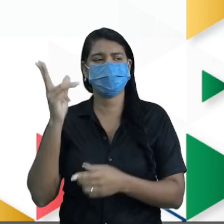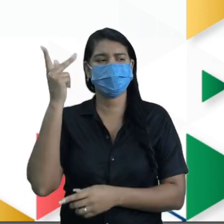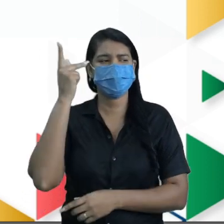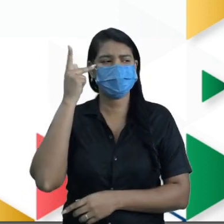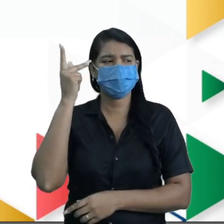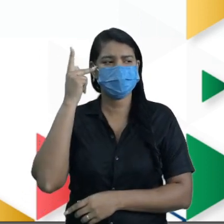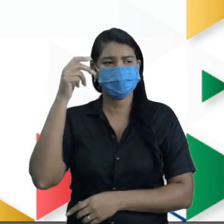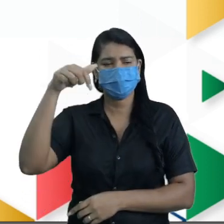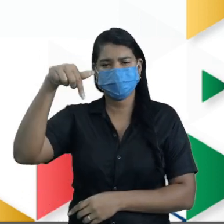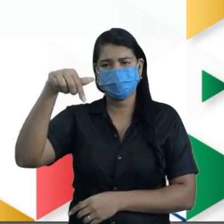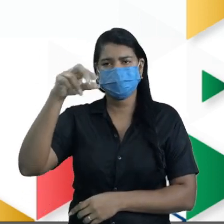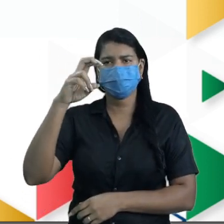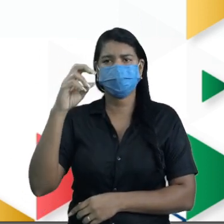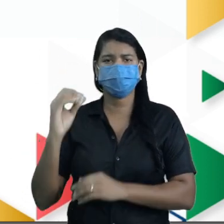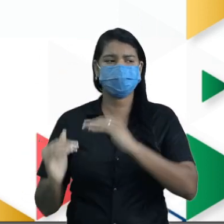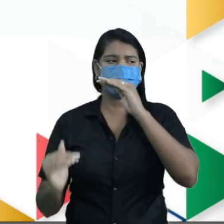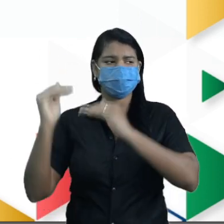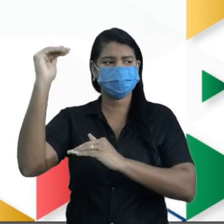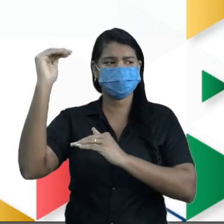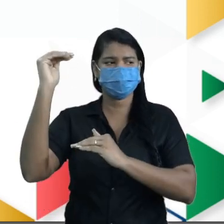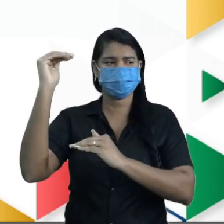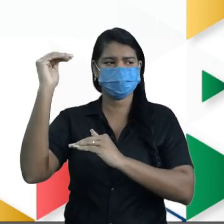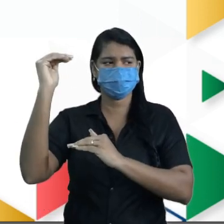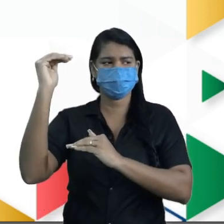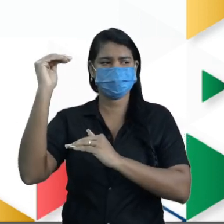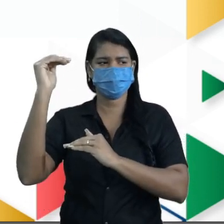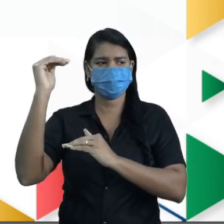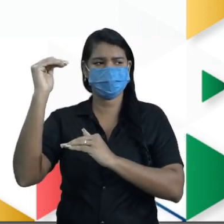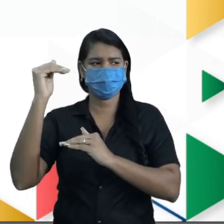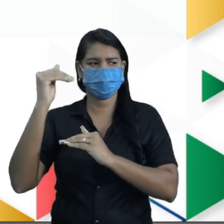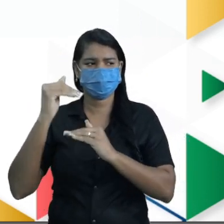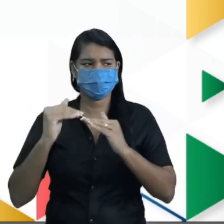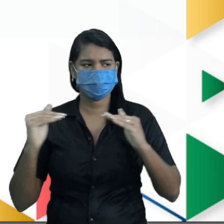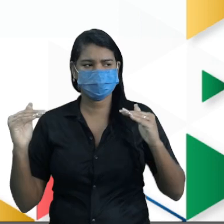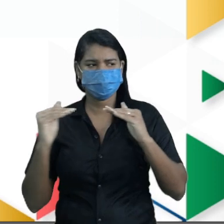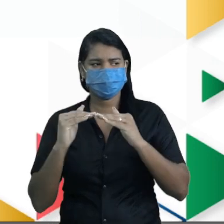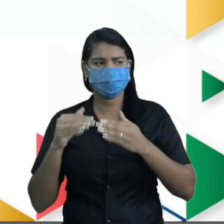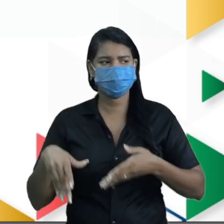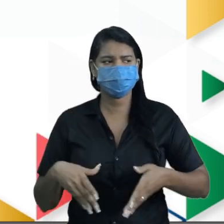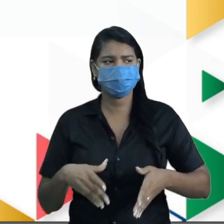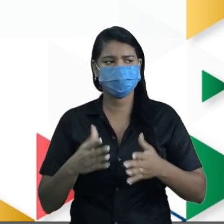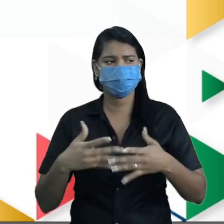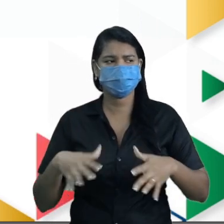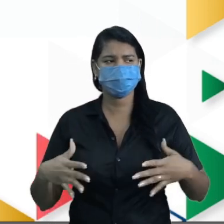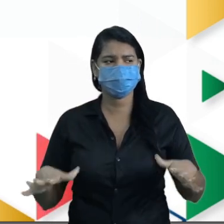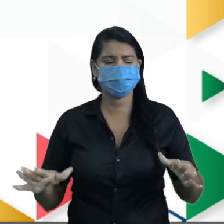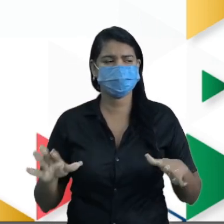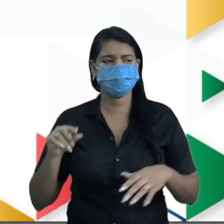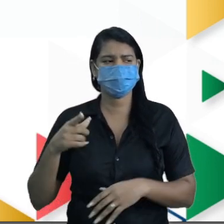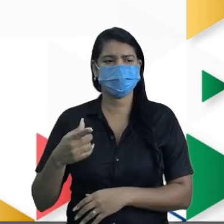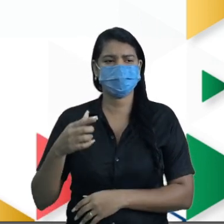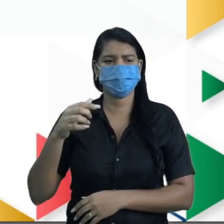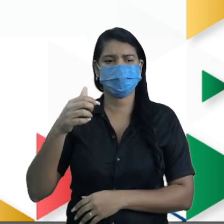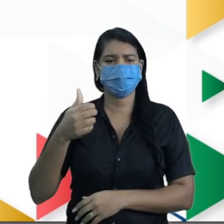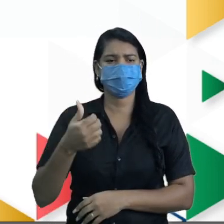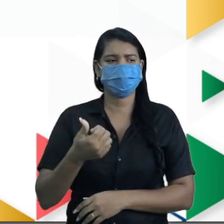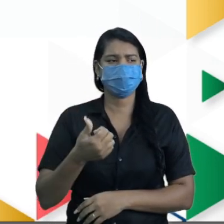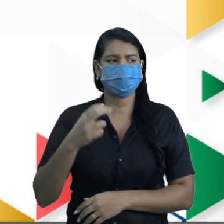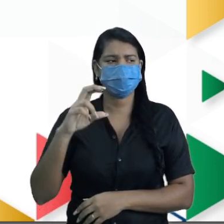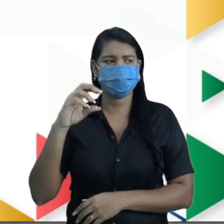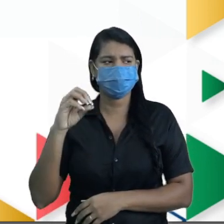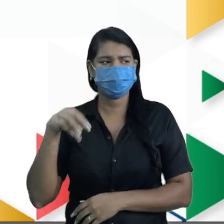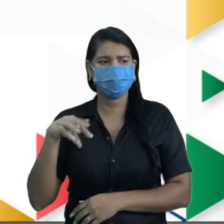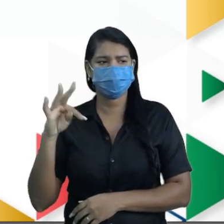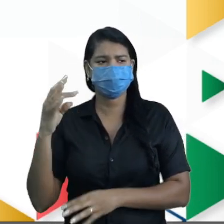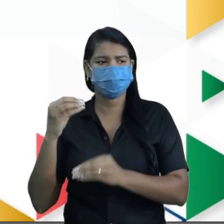750 metros acima do nível do mar. Belo Horizonte, 1.150 metros. Cidade do